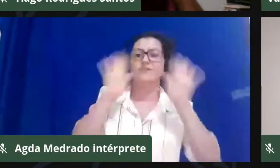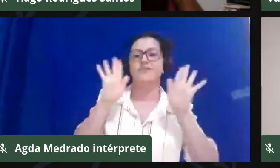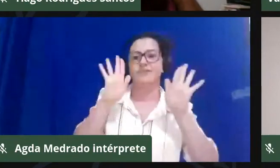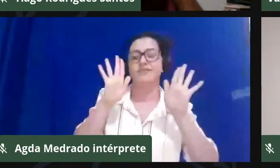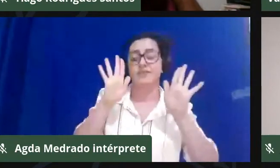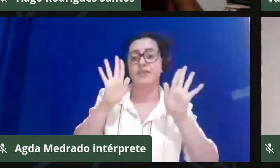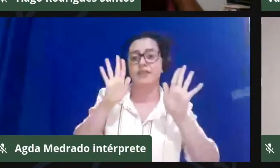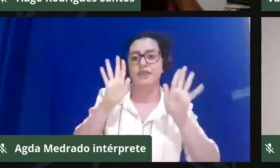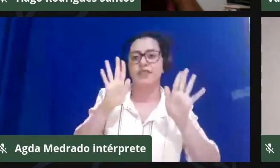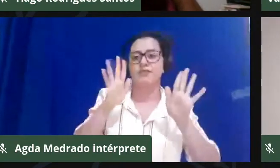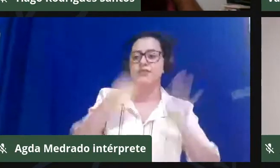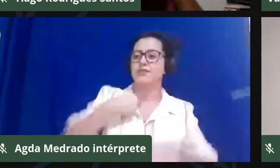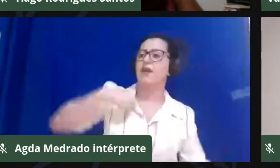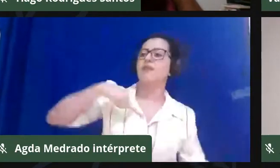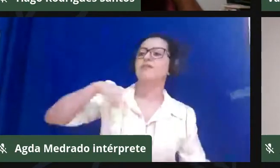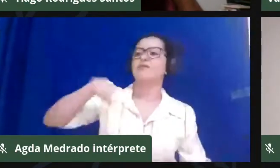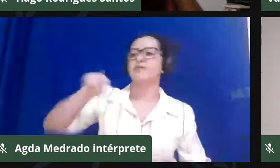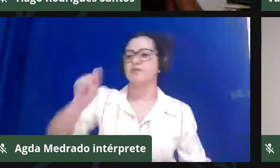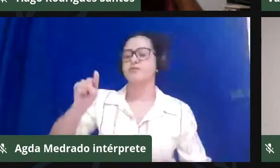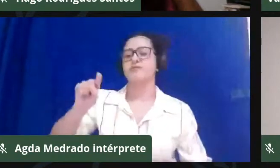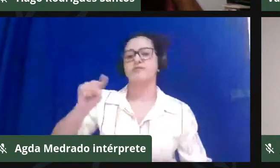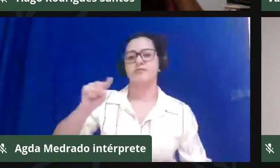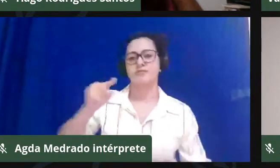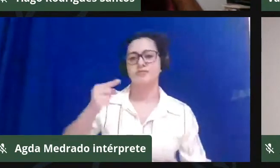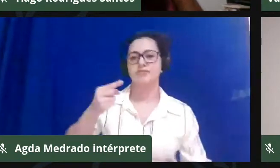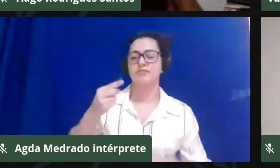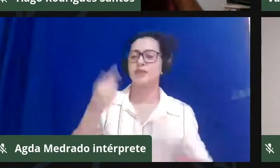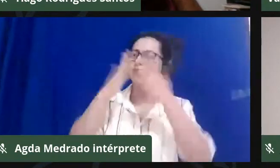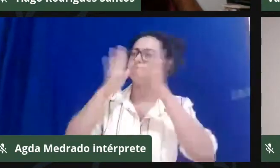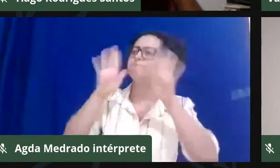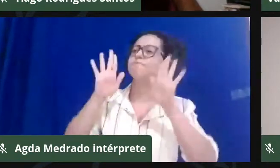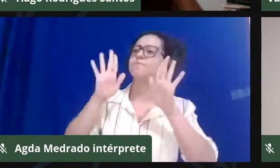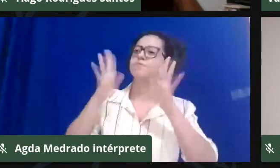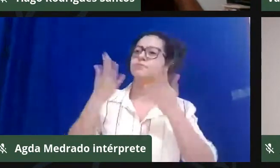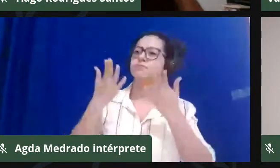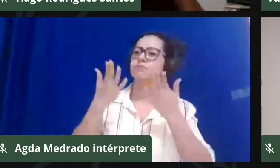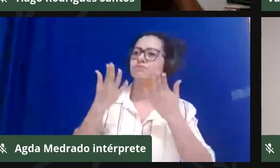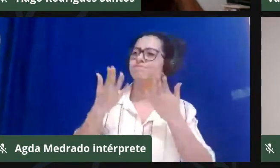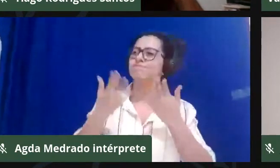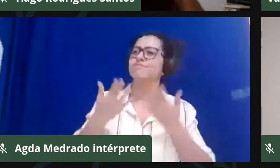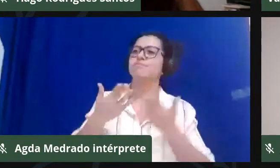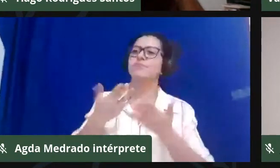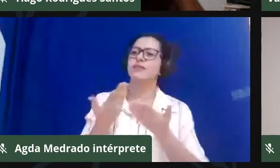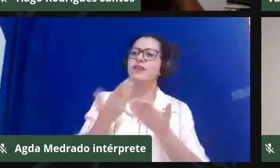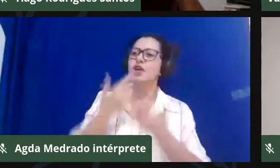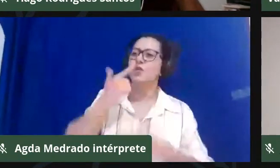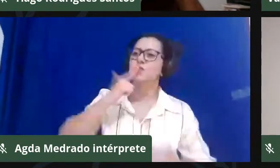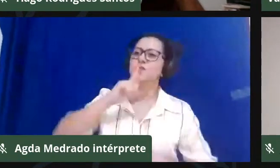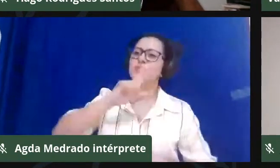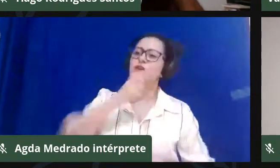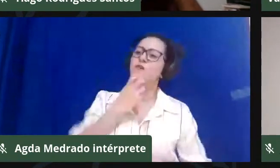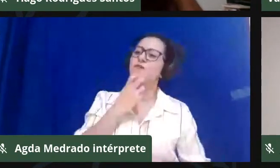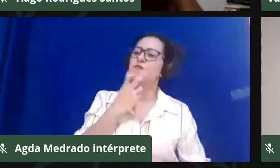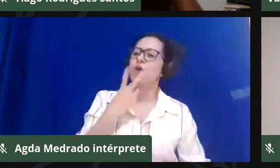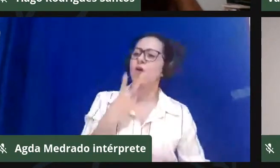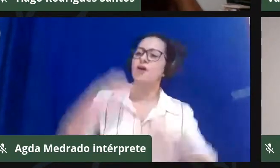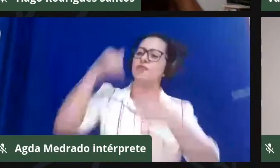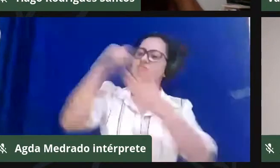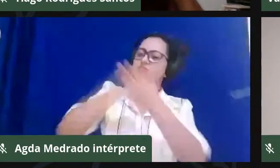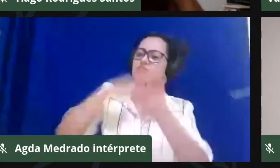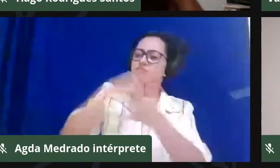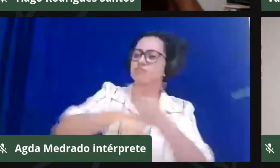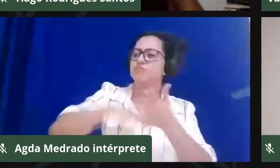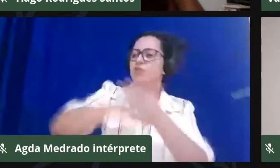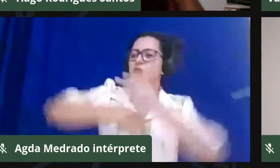buscar formas de visibilidade mesmo, de fazer as vozes ecoar. Então, veja bem, se eu acredito que teria